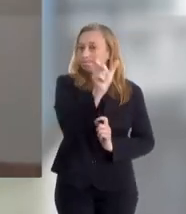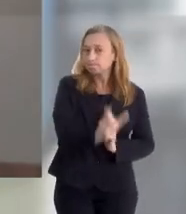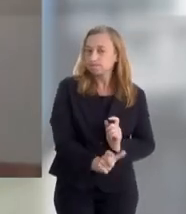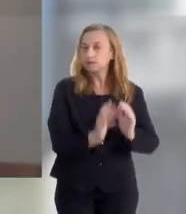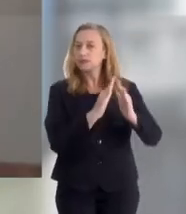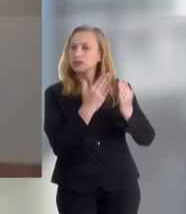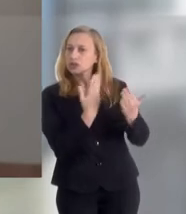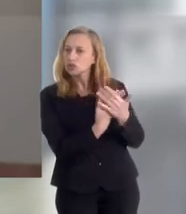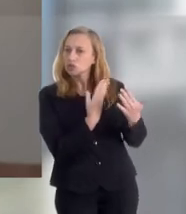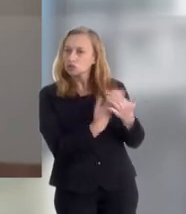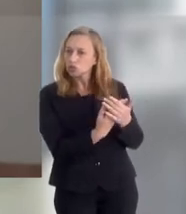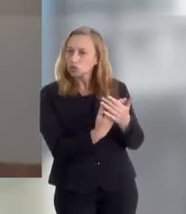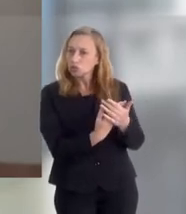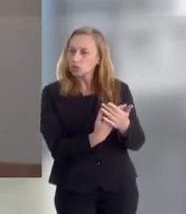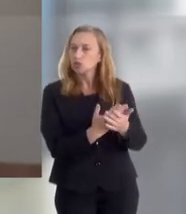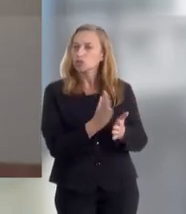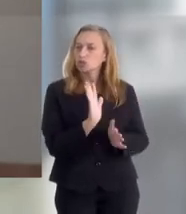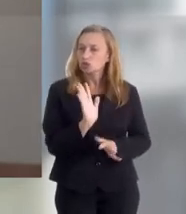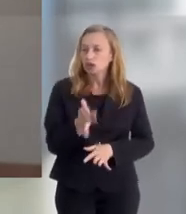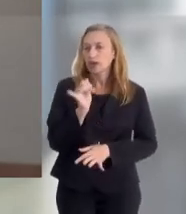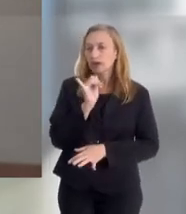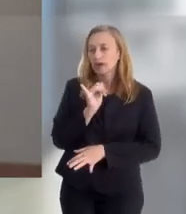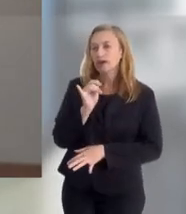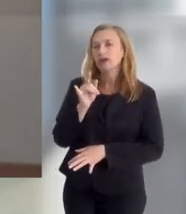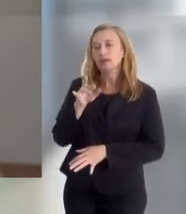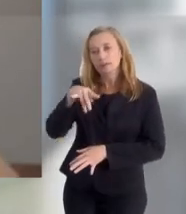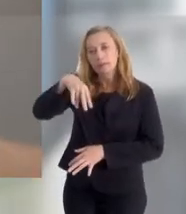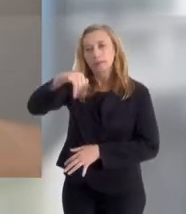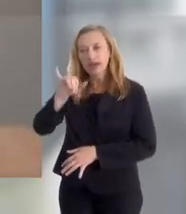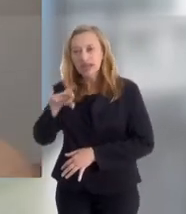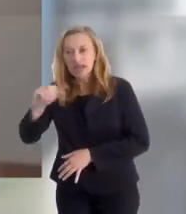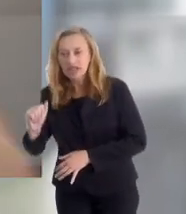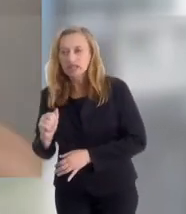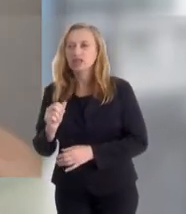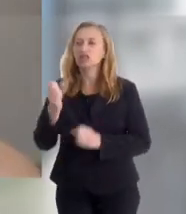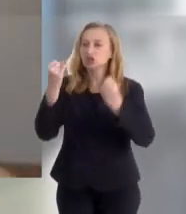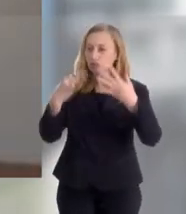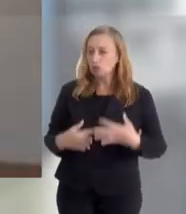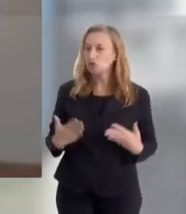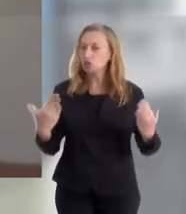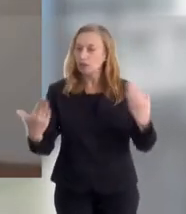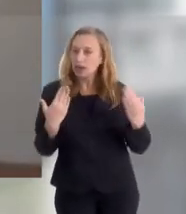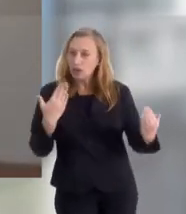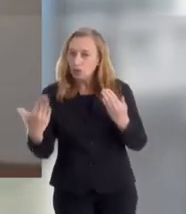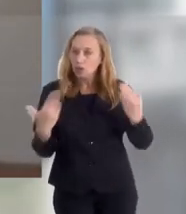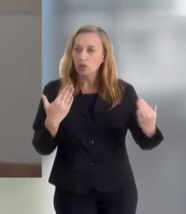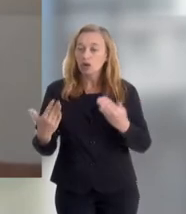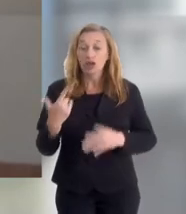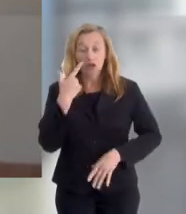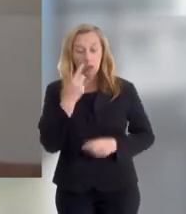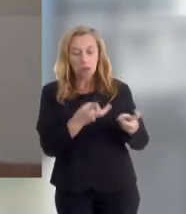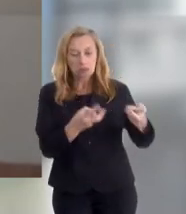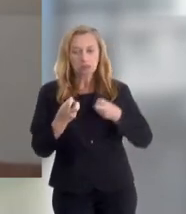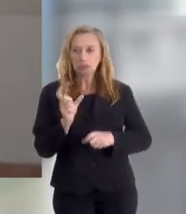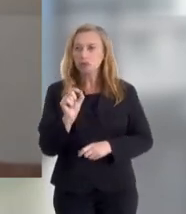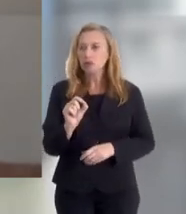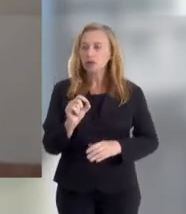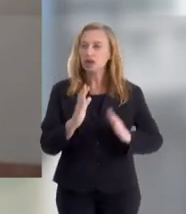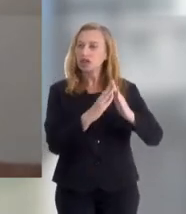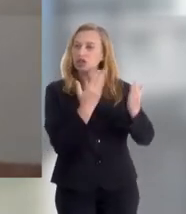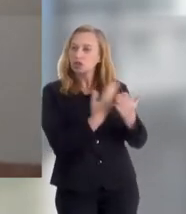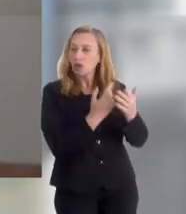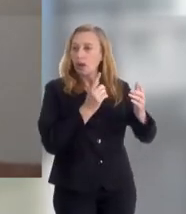perfil das escolas, né? Como a Mariana explicou, a gente comparou esse perfil e nós percebemos que